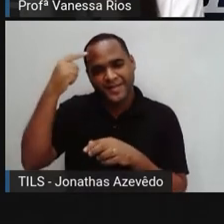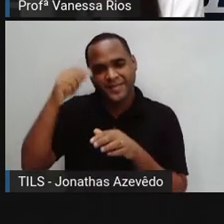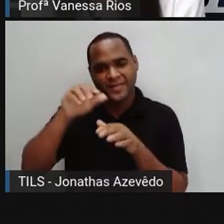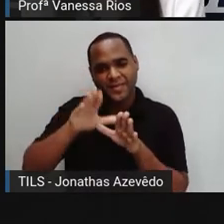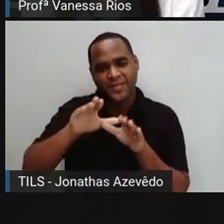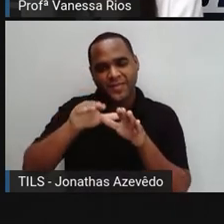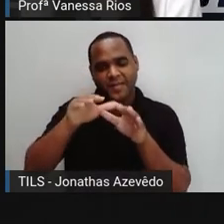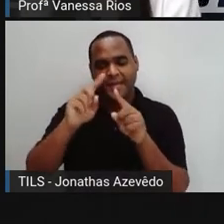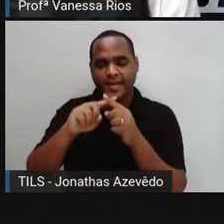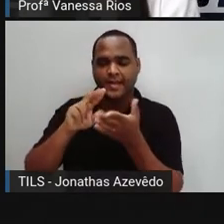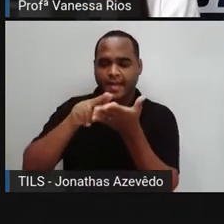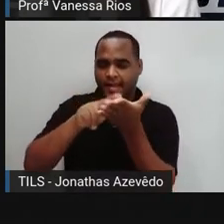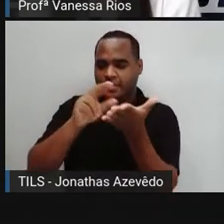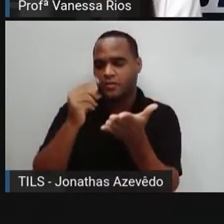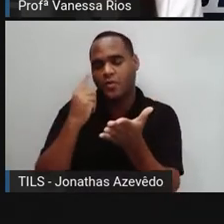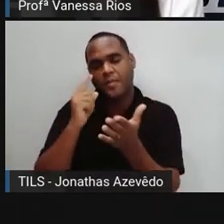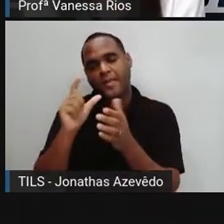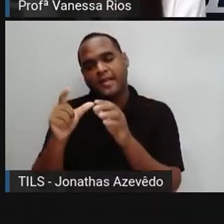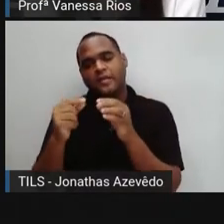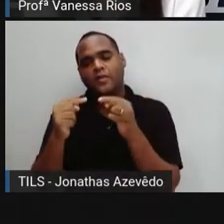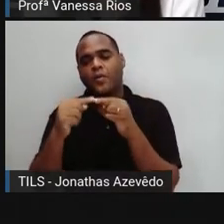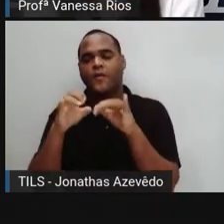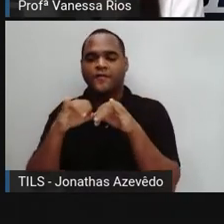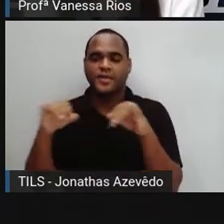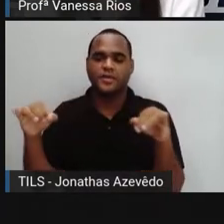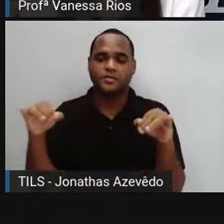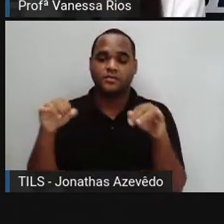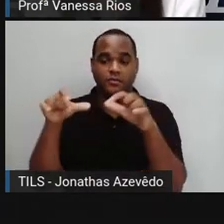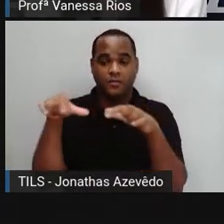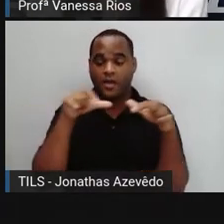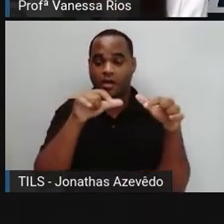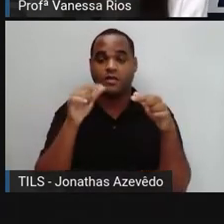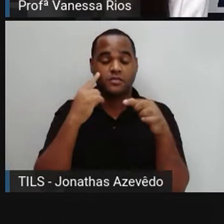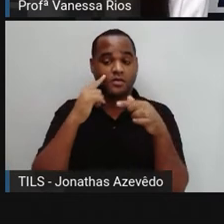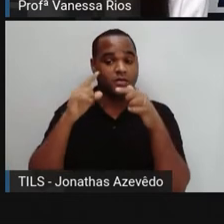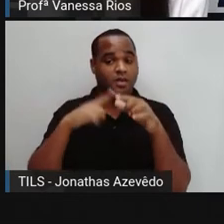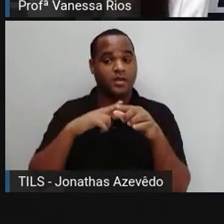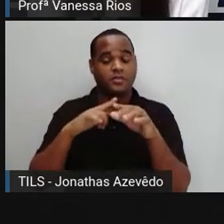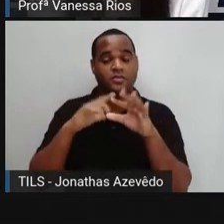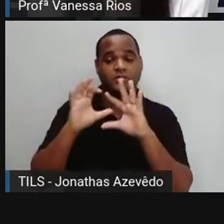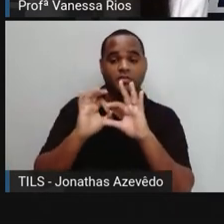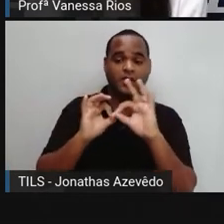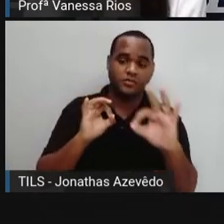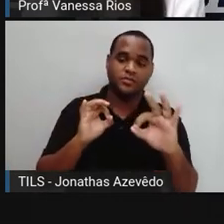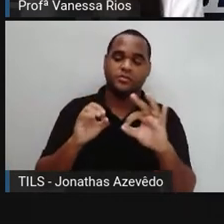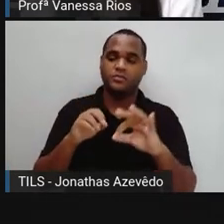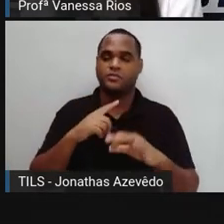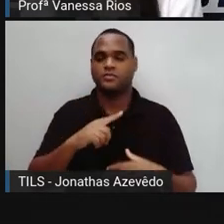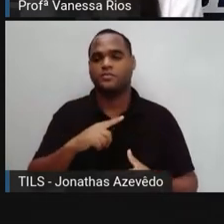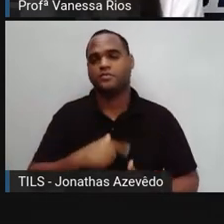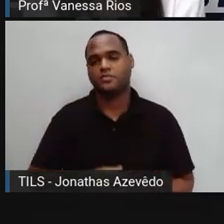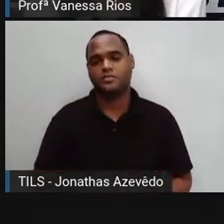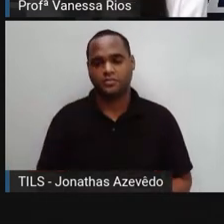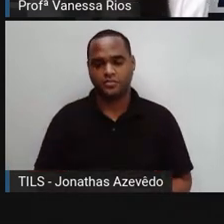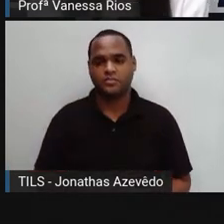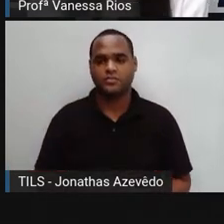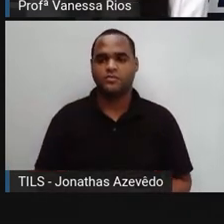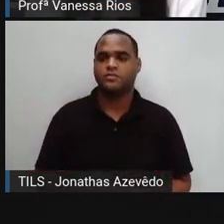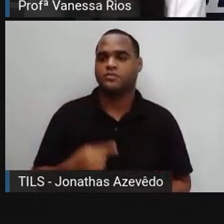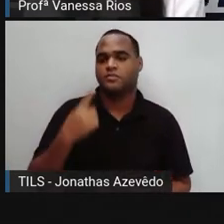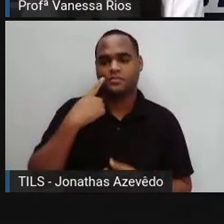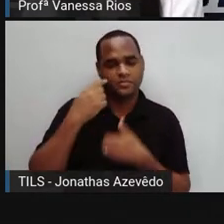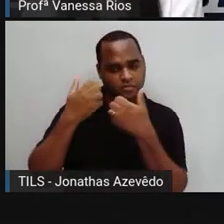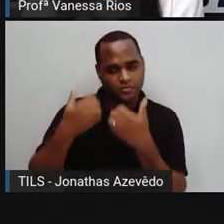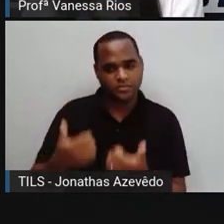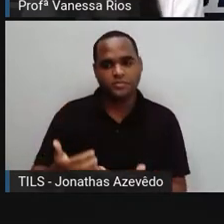carta, um bilhete, um aviso de um lugar, né? Que estava distante do outro. Pois vieram os carteiros,